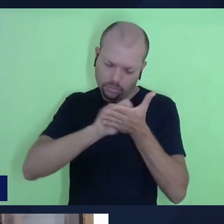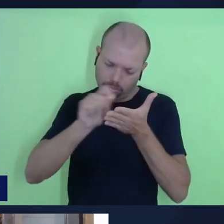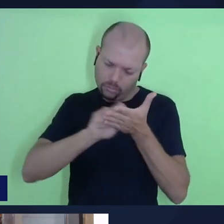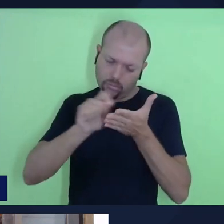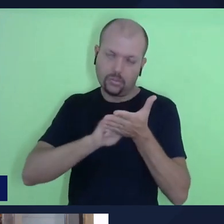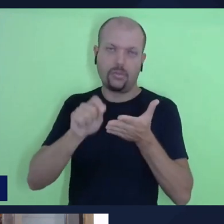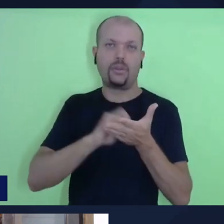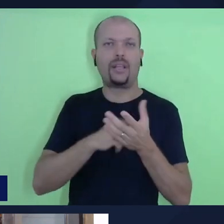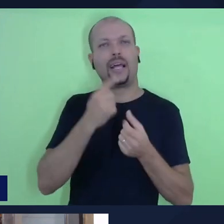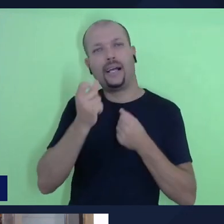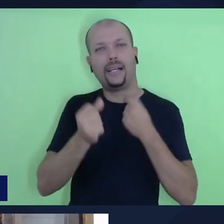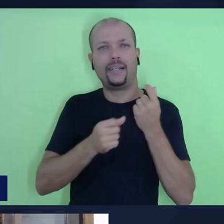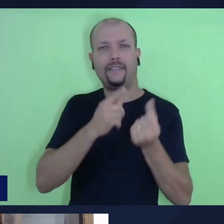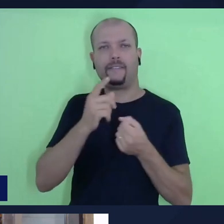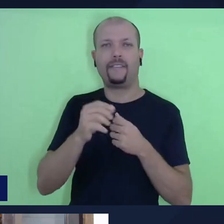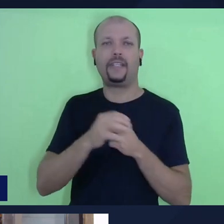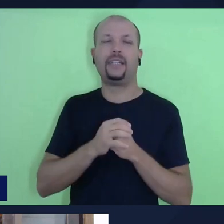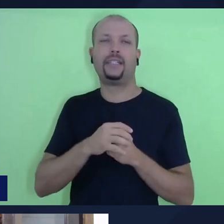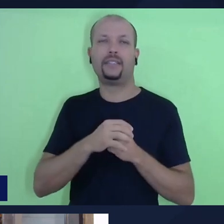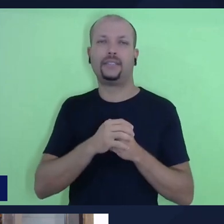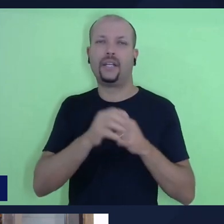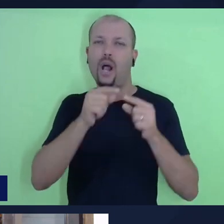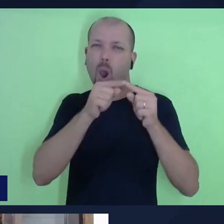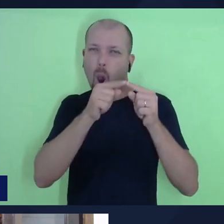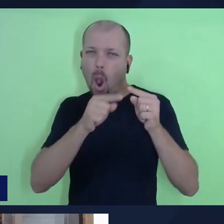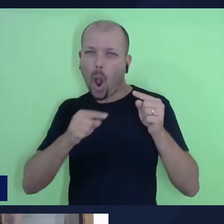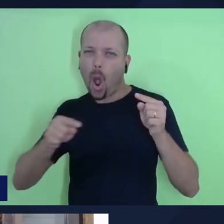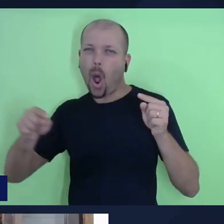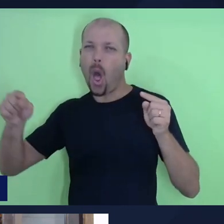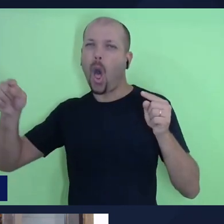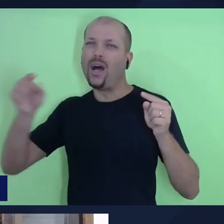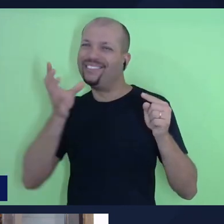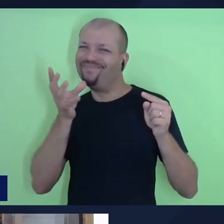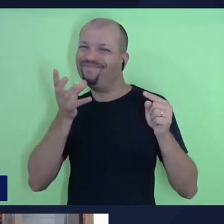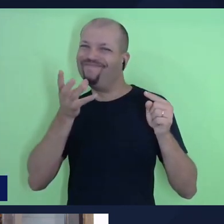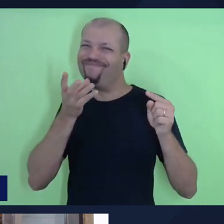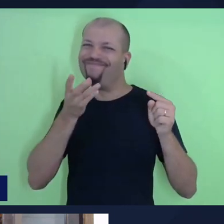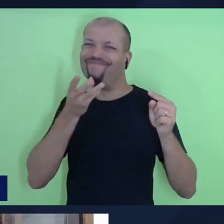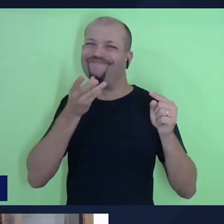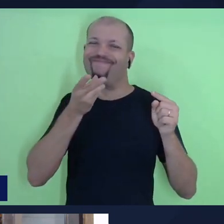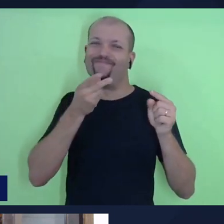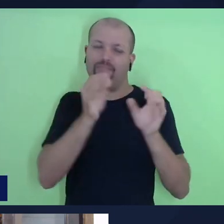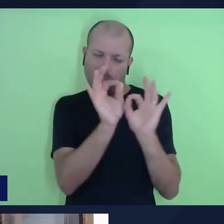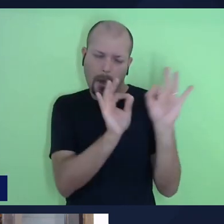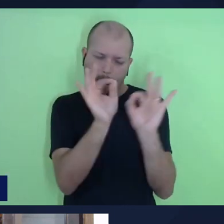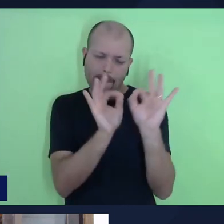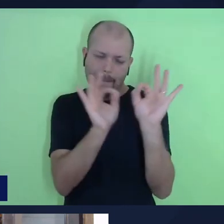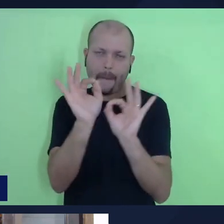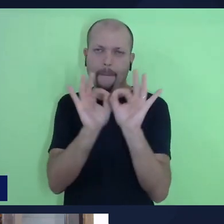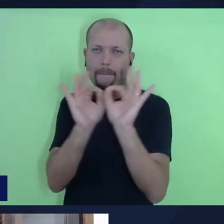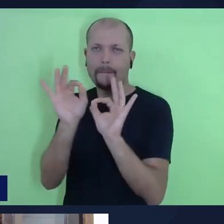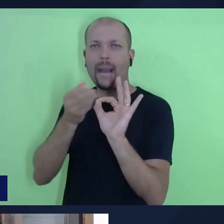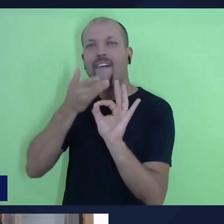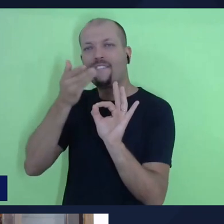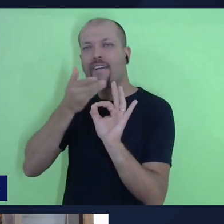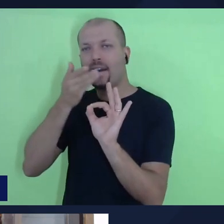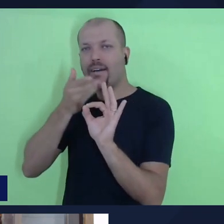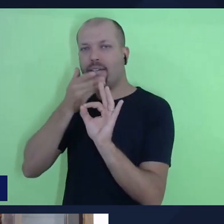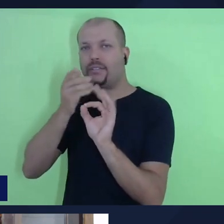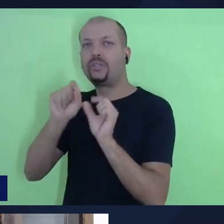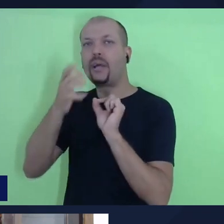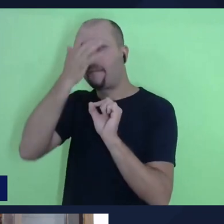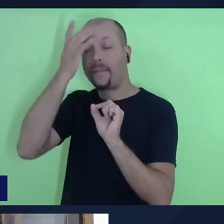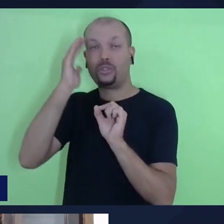muitas vezes ela passa por um processo longo, editorial, de organização, para facilitar a compreensão das pessoas